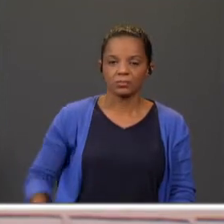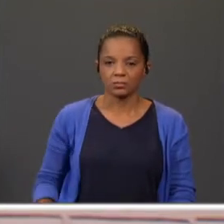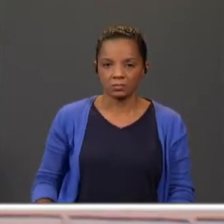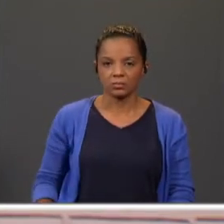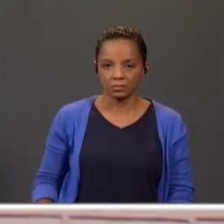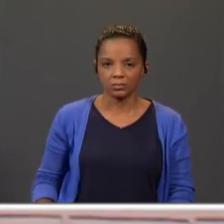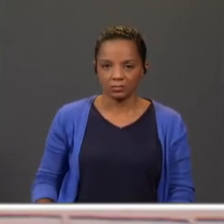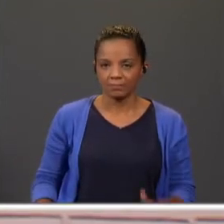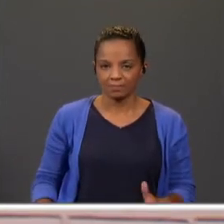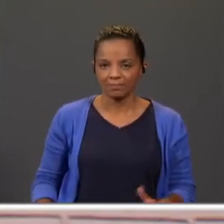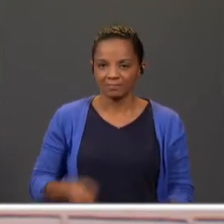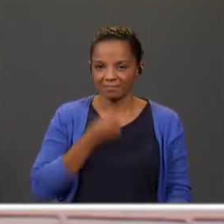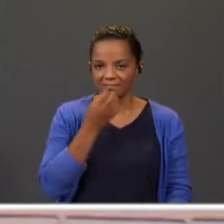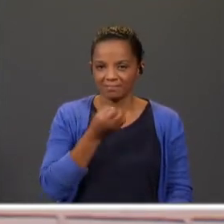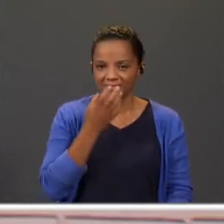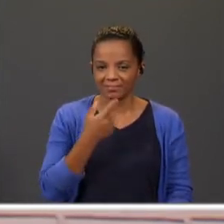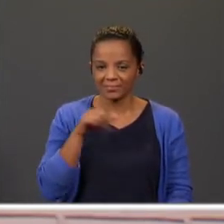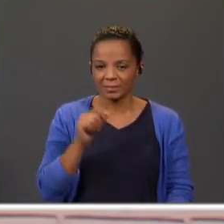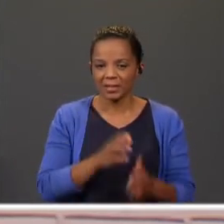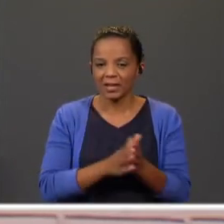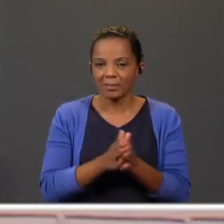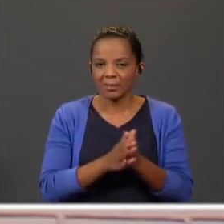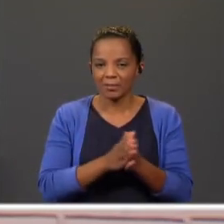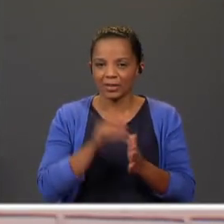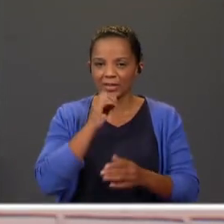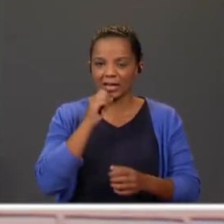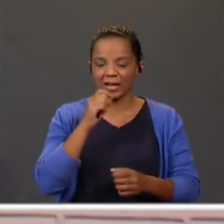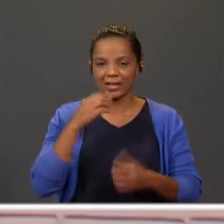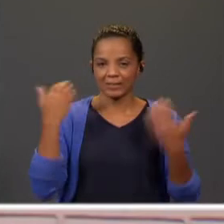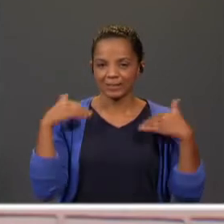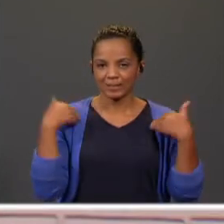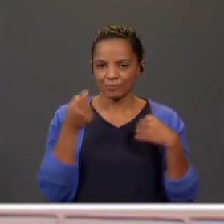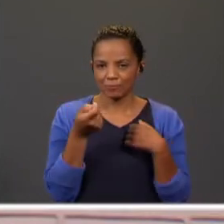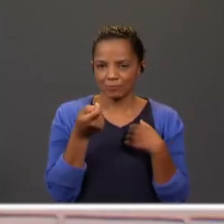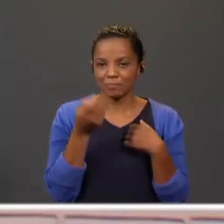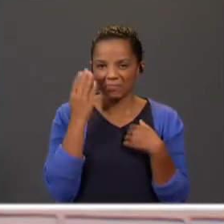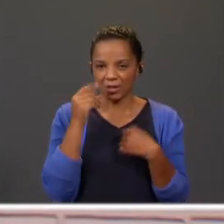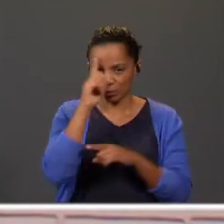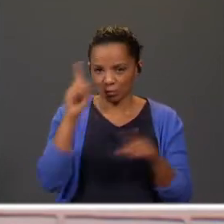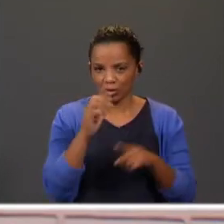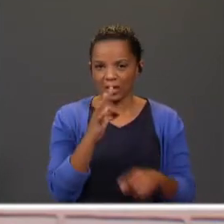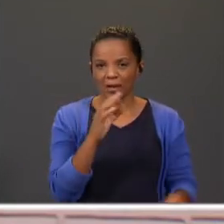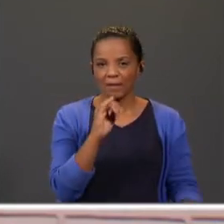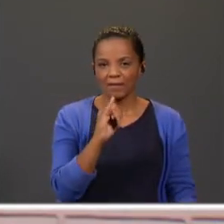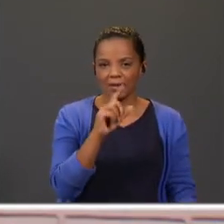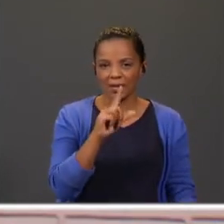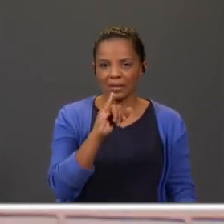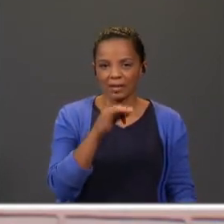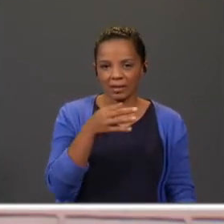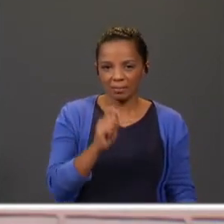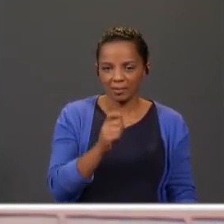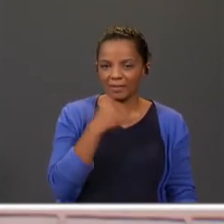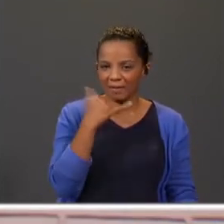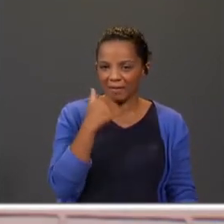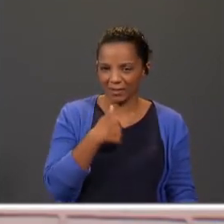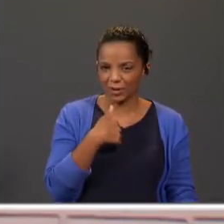faziam assim. Muito bem. E aproveitam isto, estão-se a exercitar um pouquinho. Acho que o professor Filipe vai ficar feliz comigo.